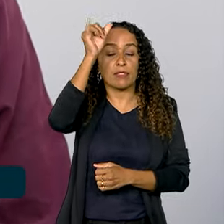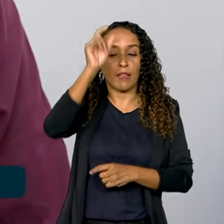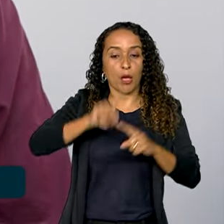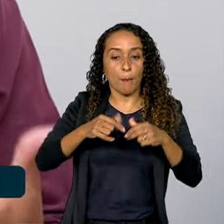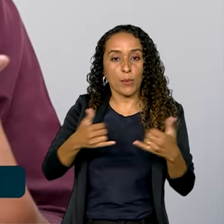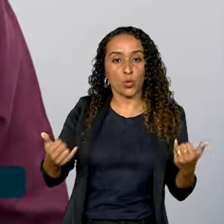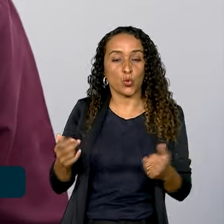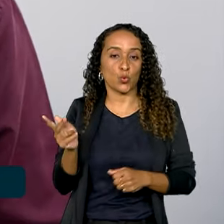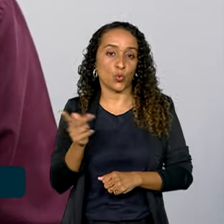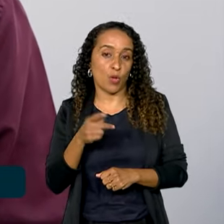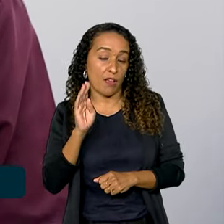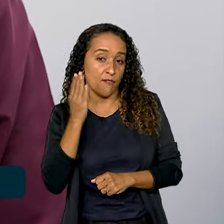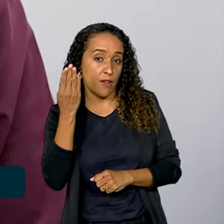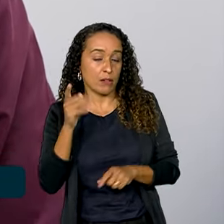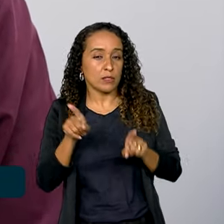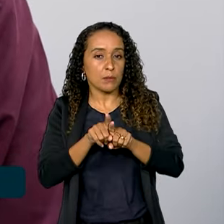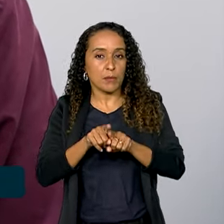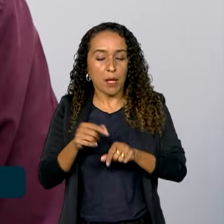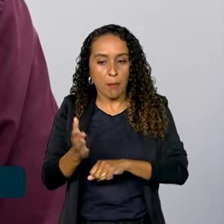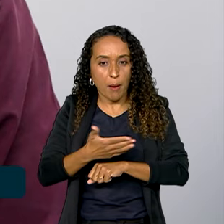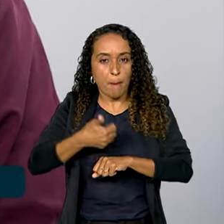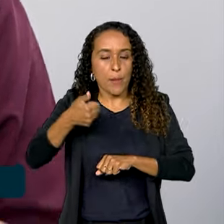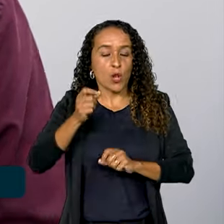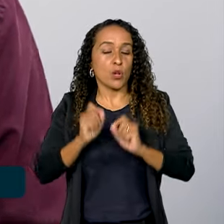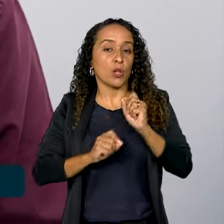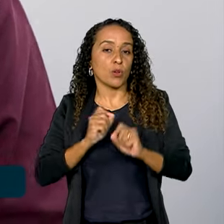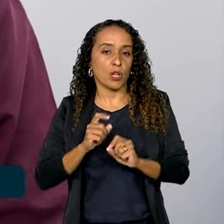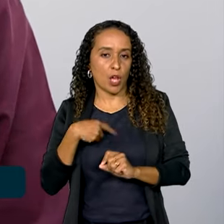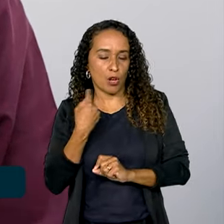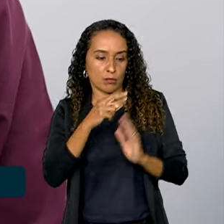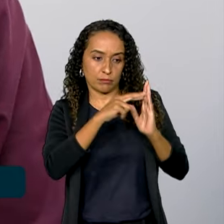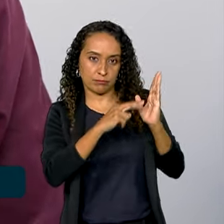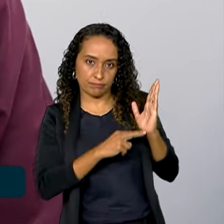e também para aperfeiçoar as nossas regulamentações vigentes.